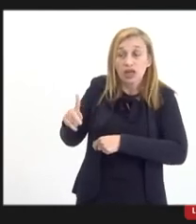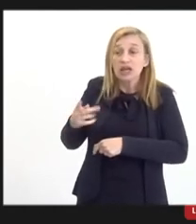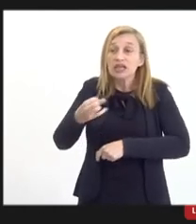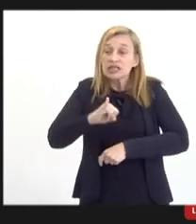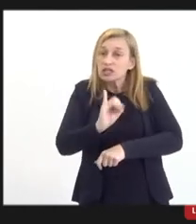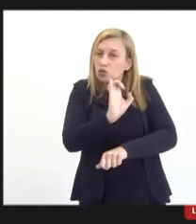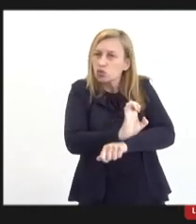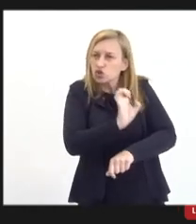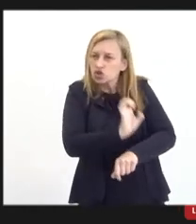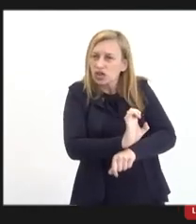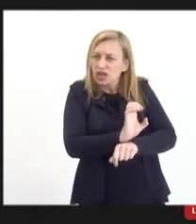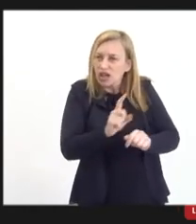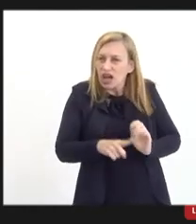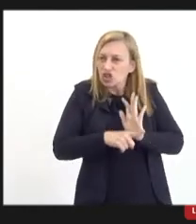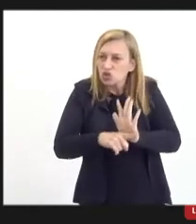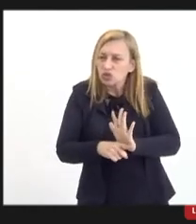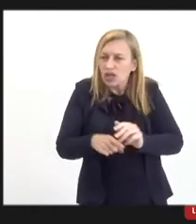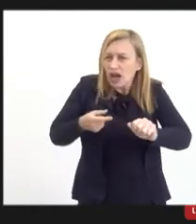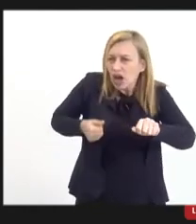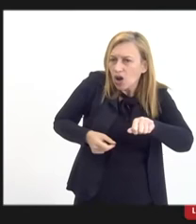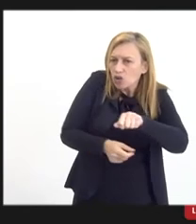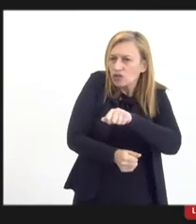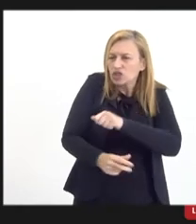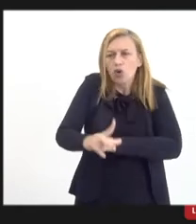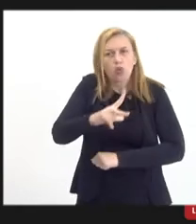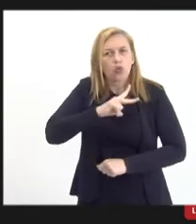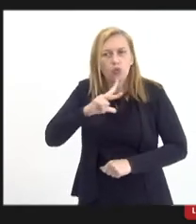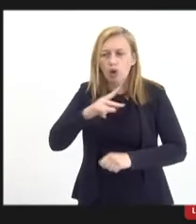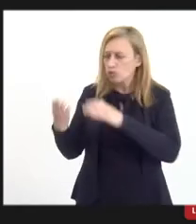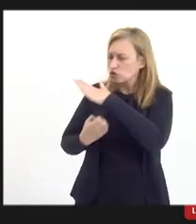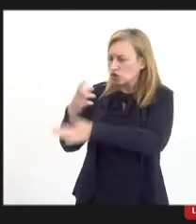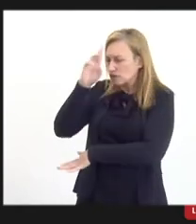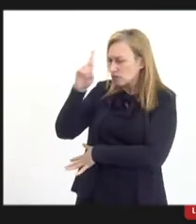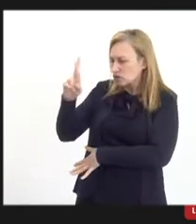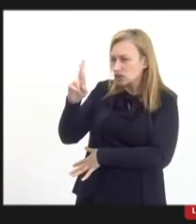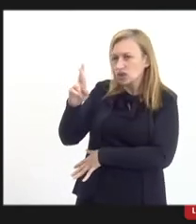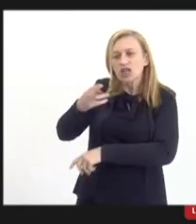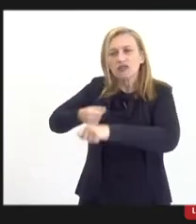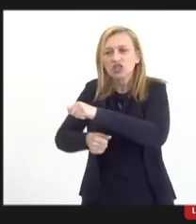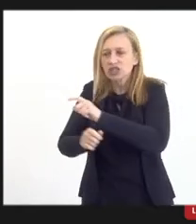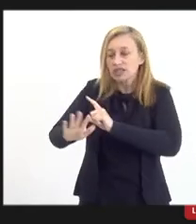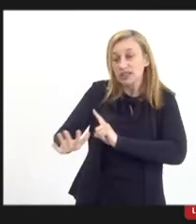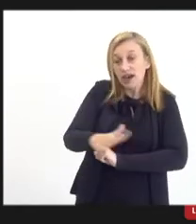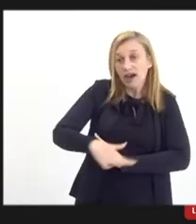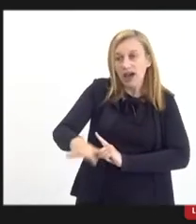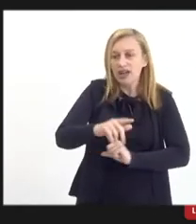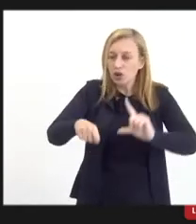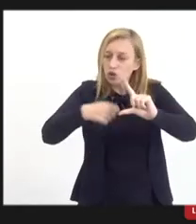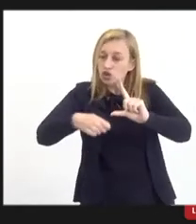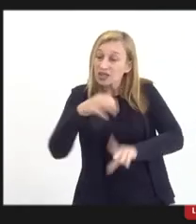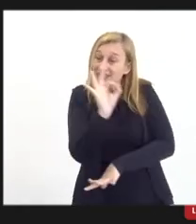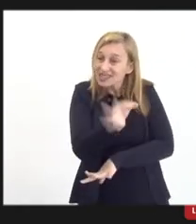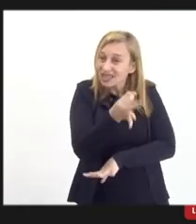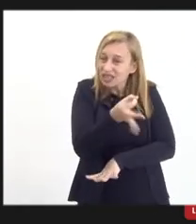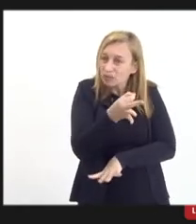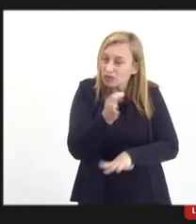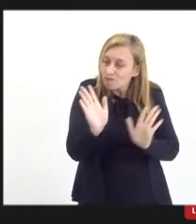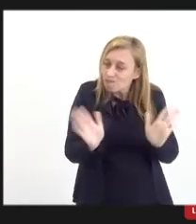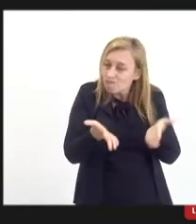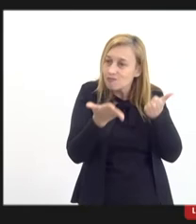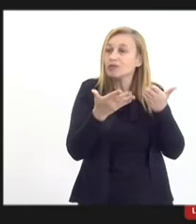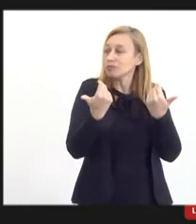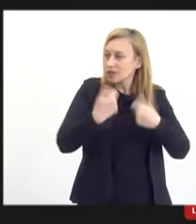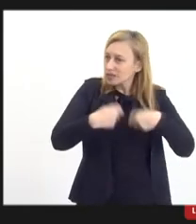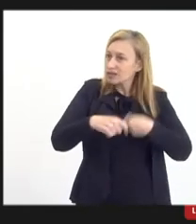Estado talvez fomentá-lo a investir, ao próprio empresariado investir nessa parte logística, logicamente, ele vai ter que ter algum estímulo para